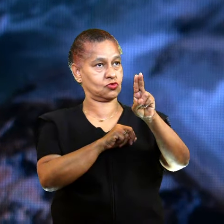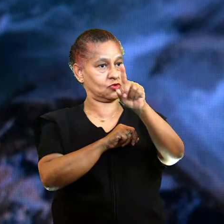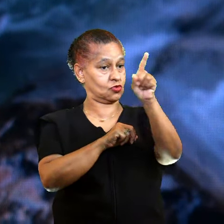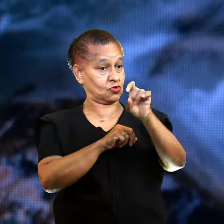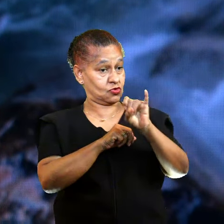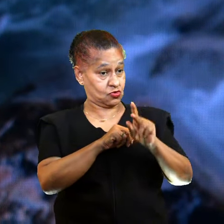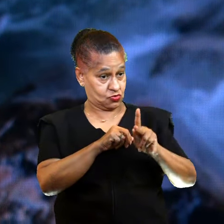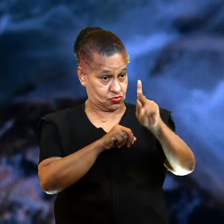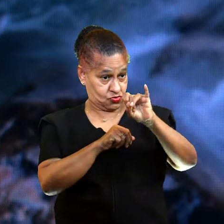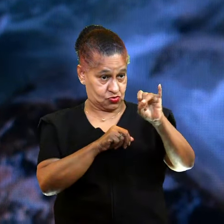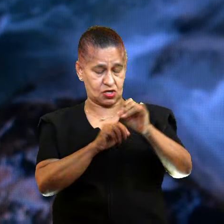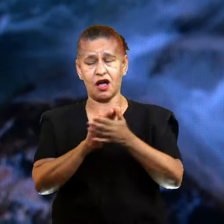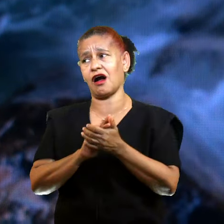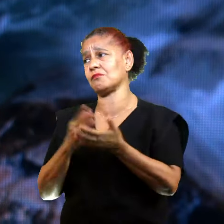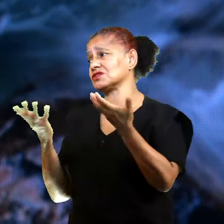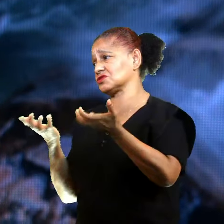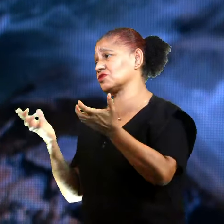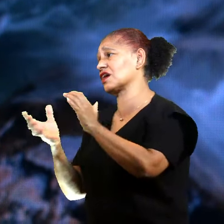Ela falou... Vai dar tudo certo.